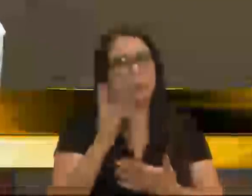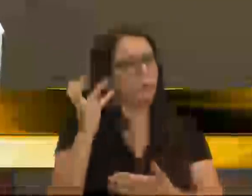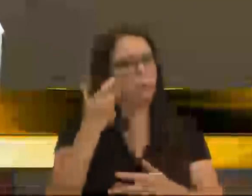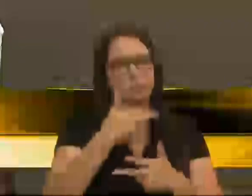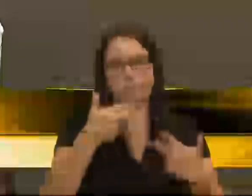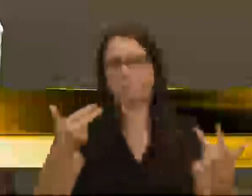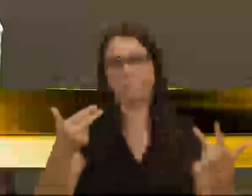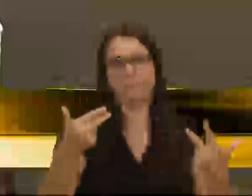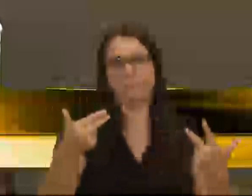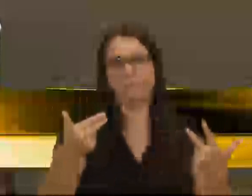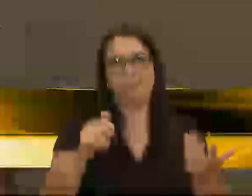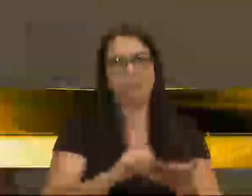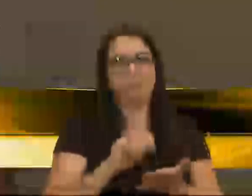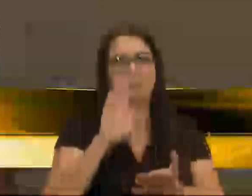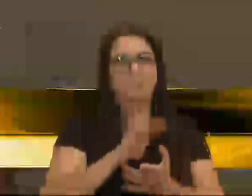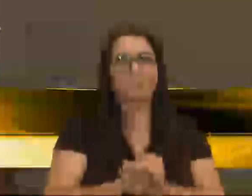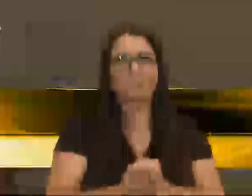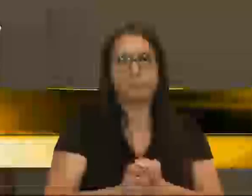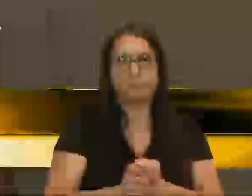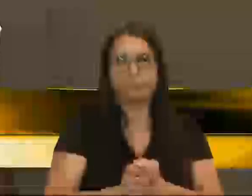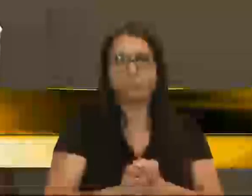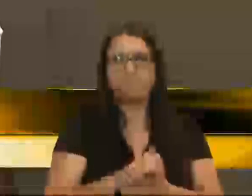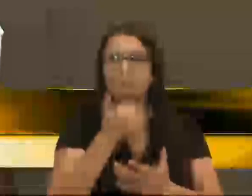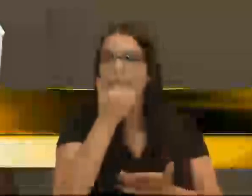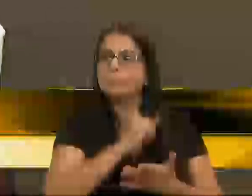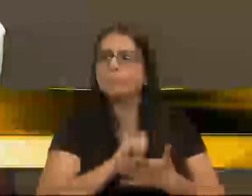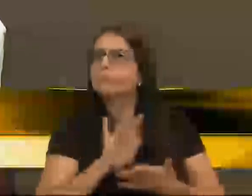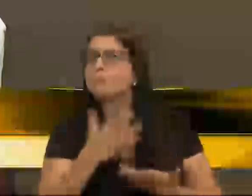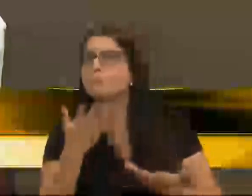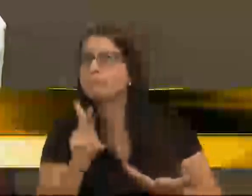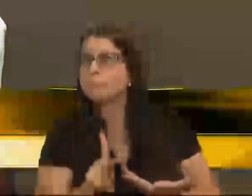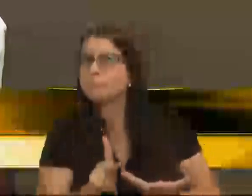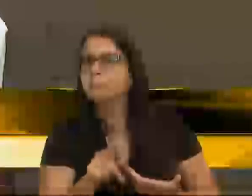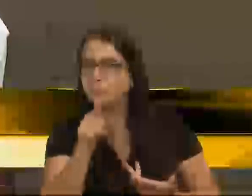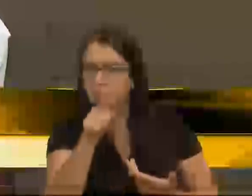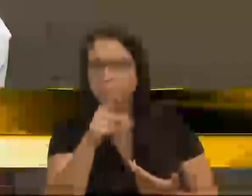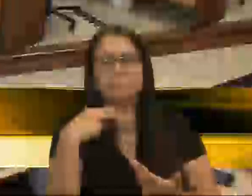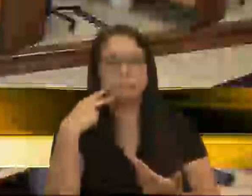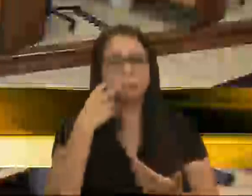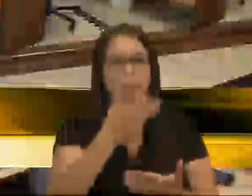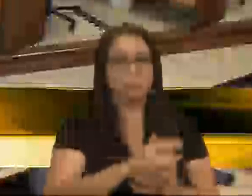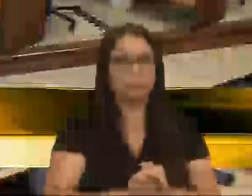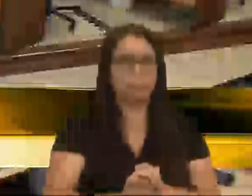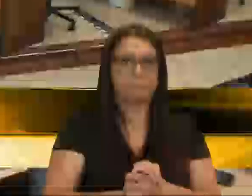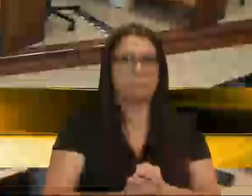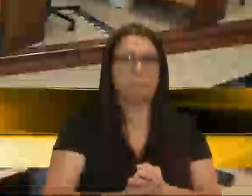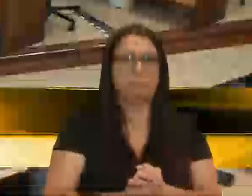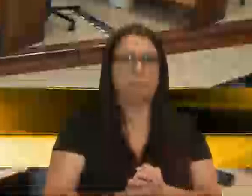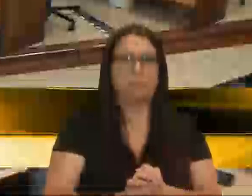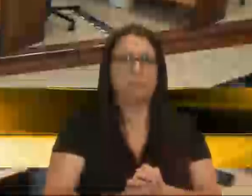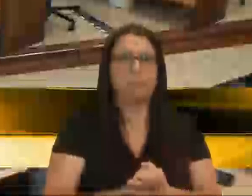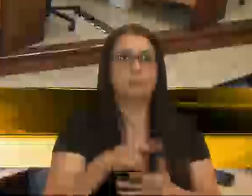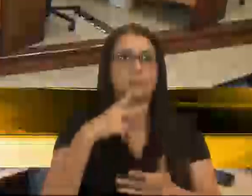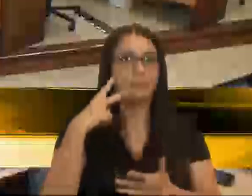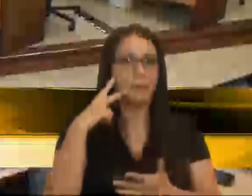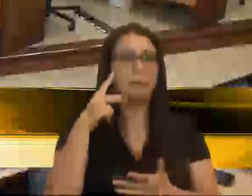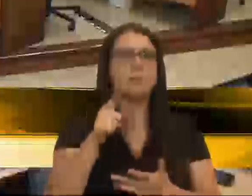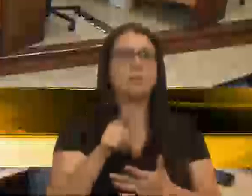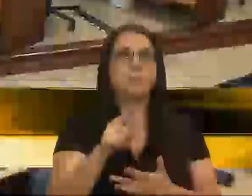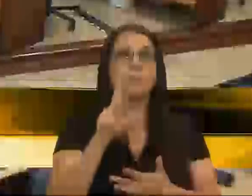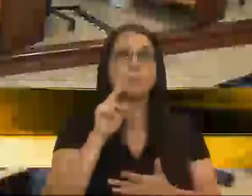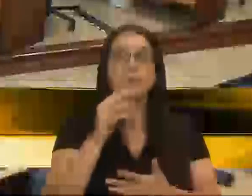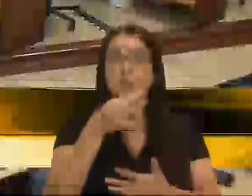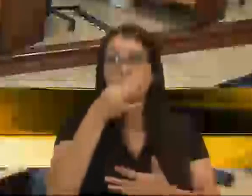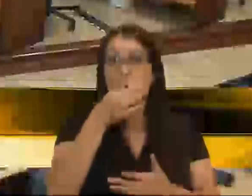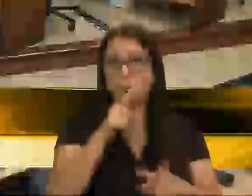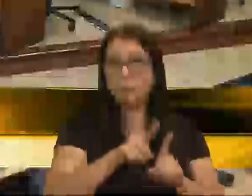coisas. parte, vereador. Perdão, quem? Pois não, vereador. Vereador, só para sugerir também a